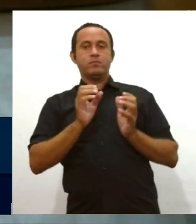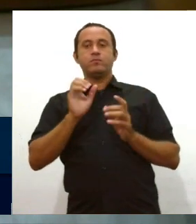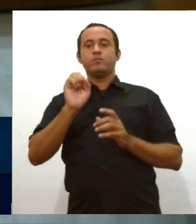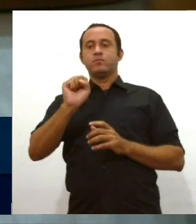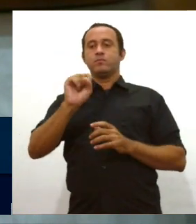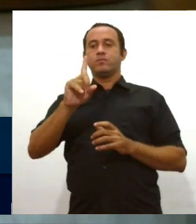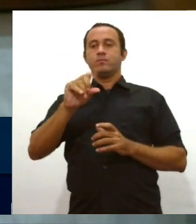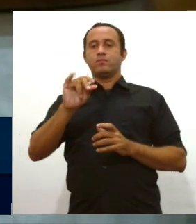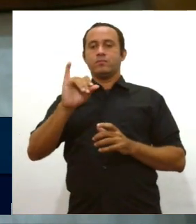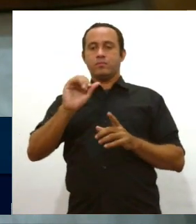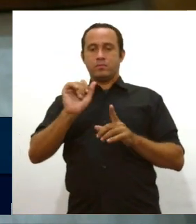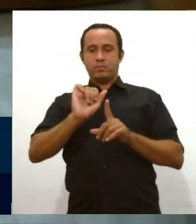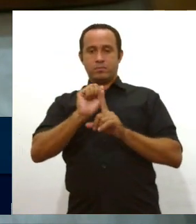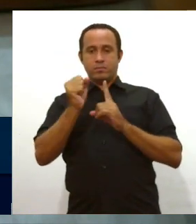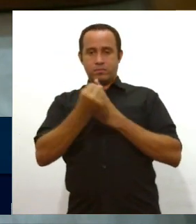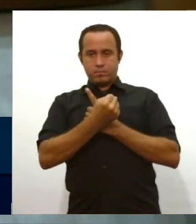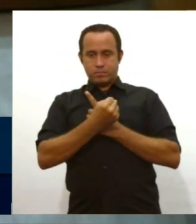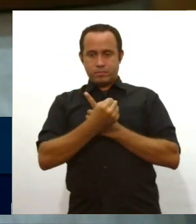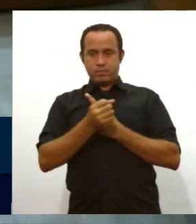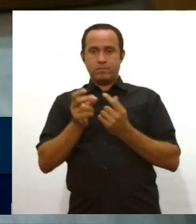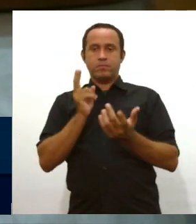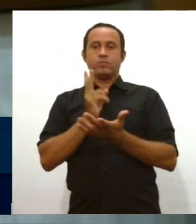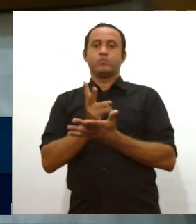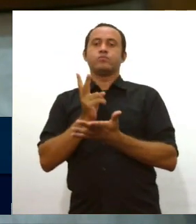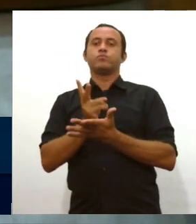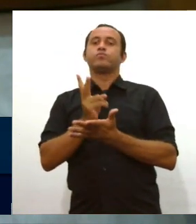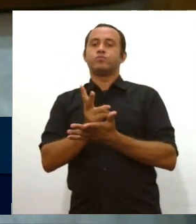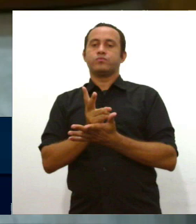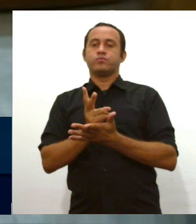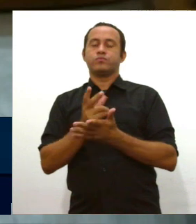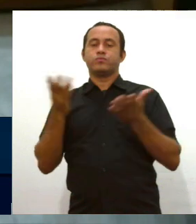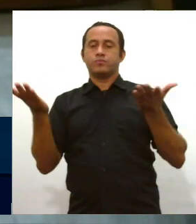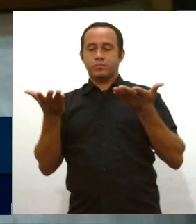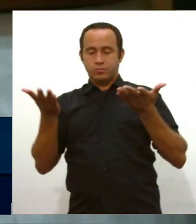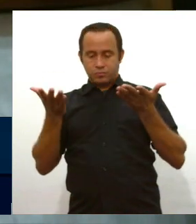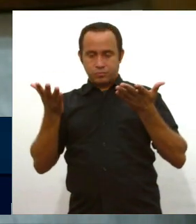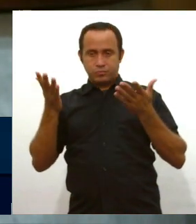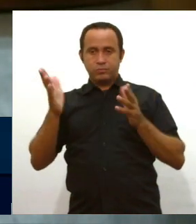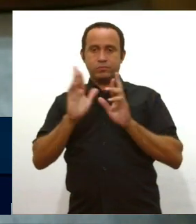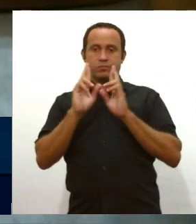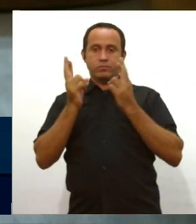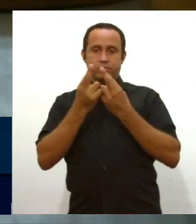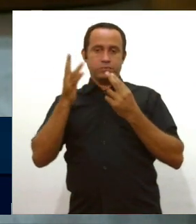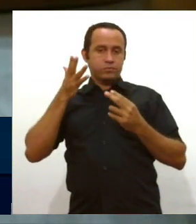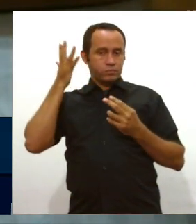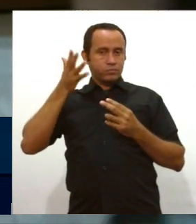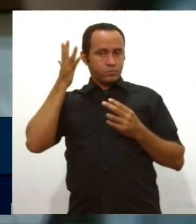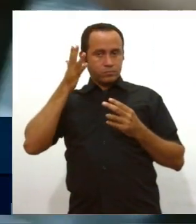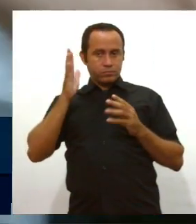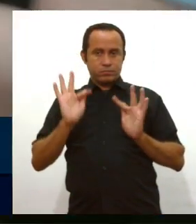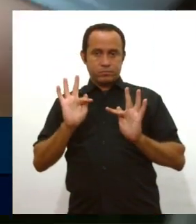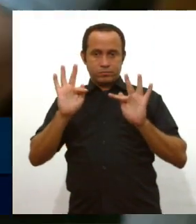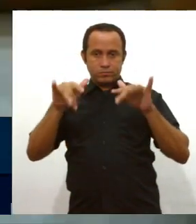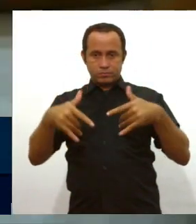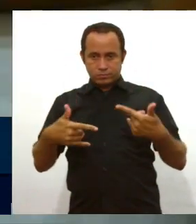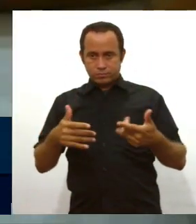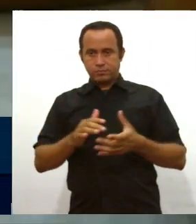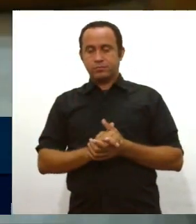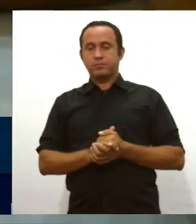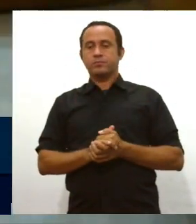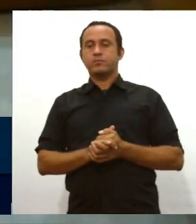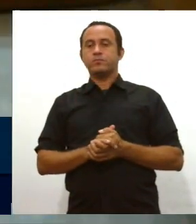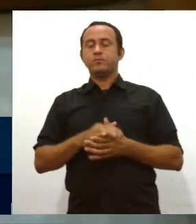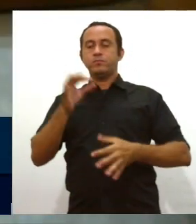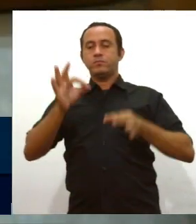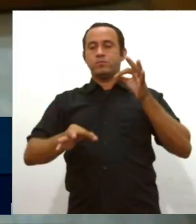vereadores, continuam, lógico, as convenções agora, no decorrer dessa semana, até o prazo final que a Justiça